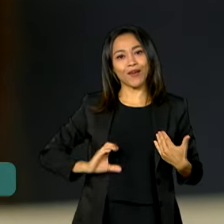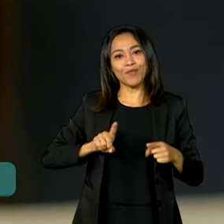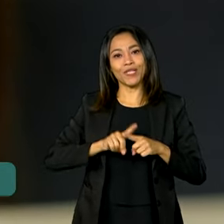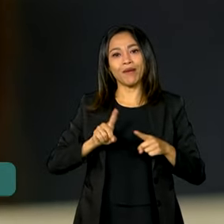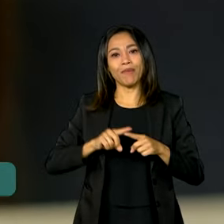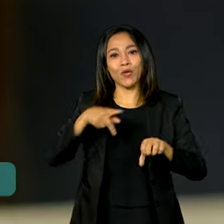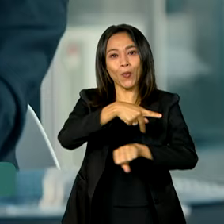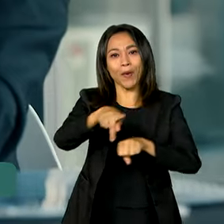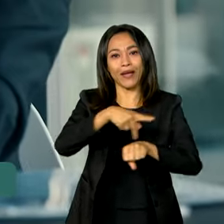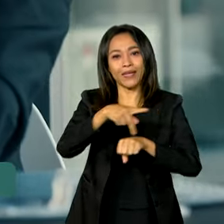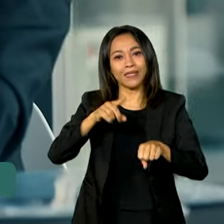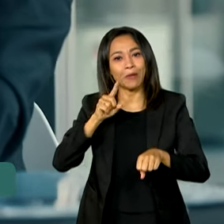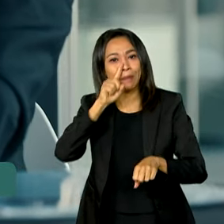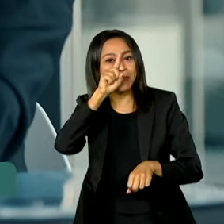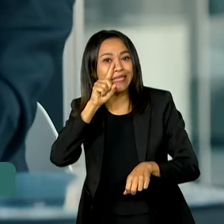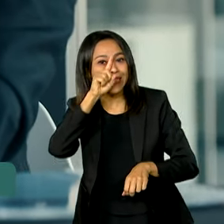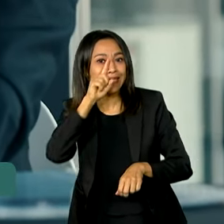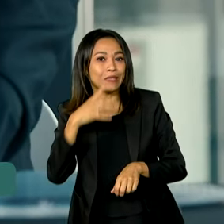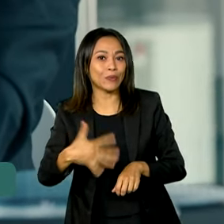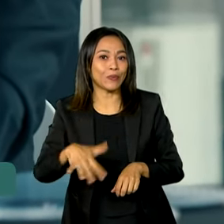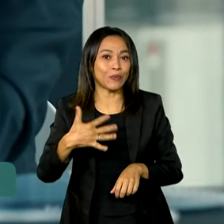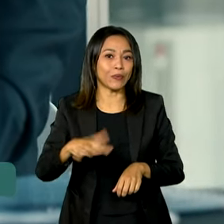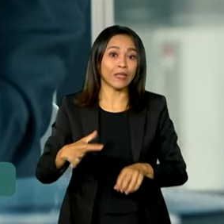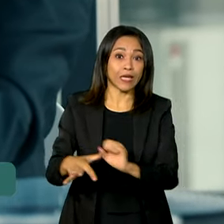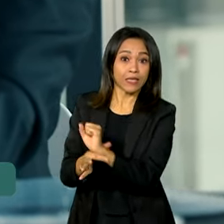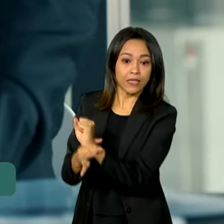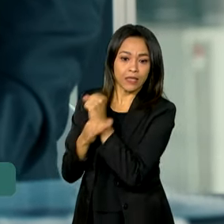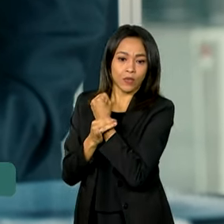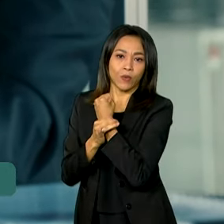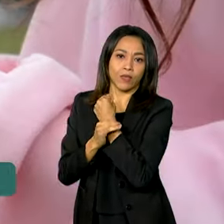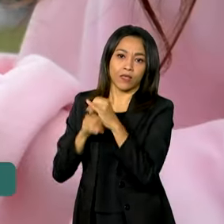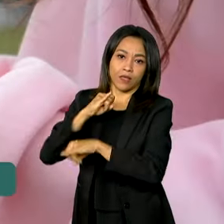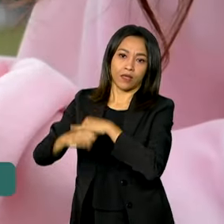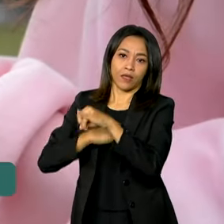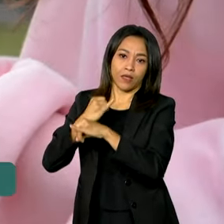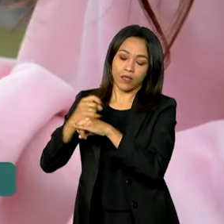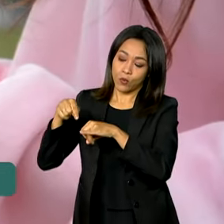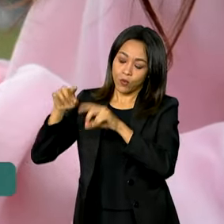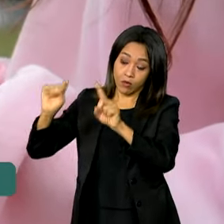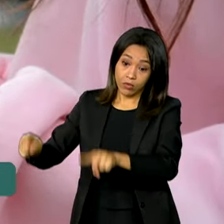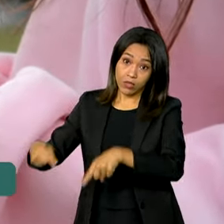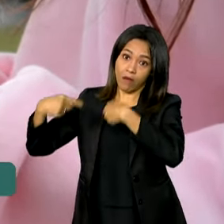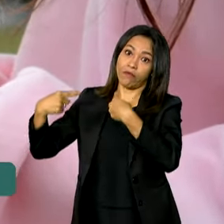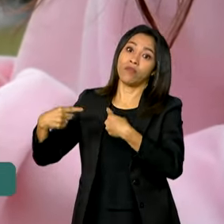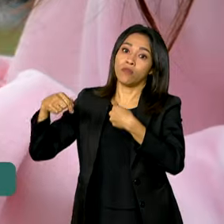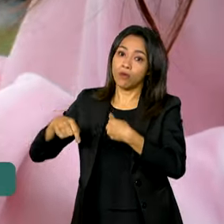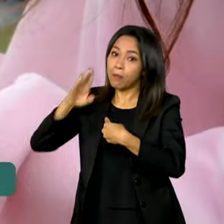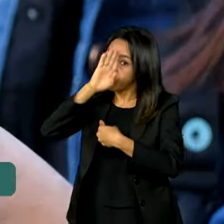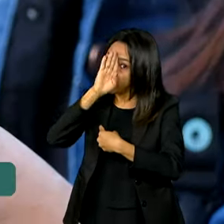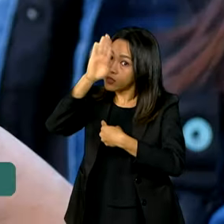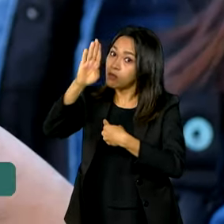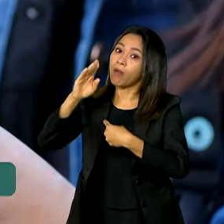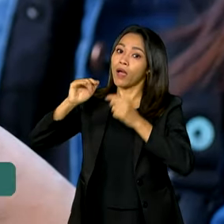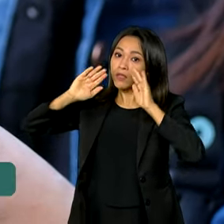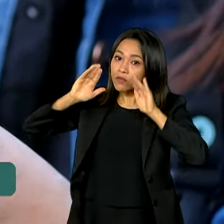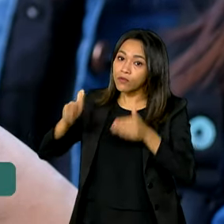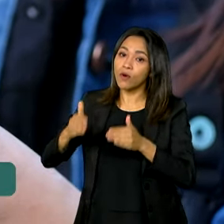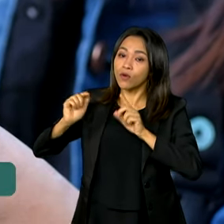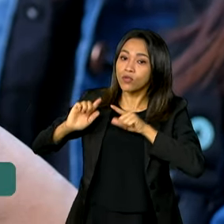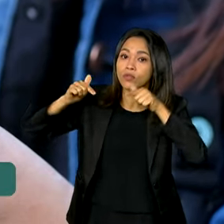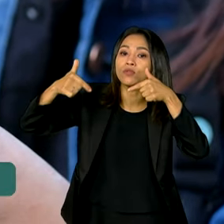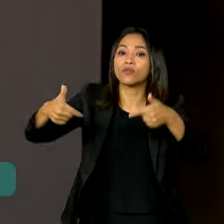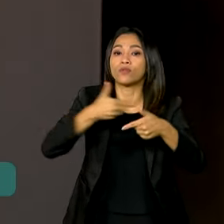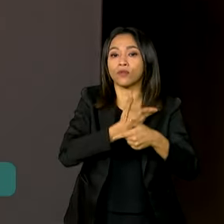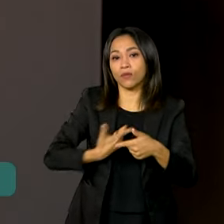a ameaças. E a cibersegurança é um desafio que está entre as prioridades do governo